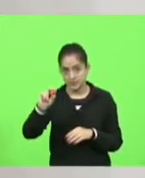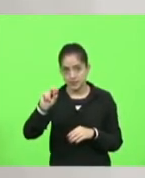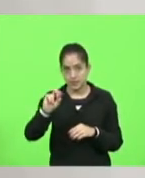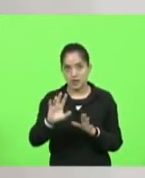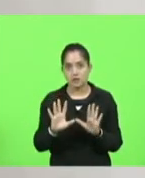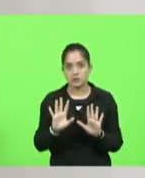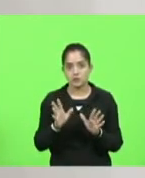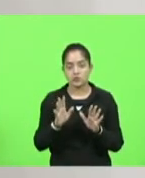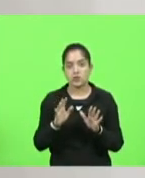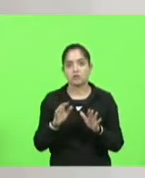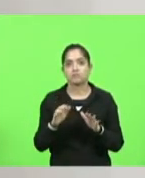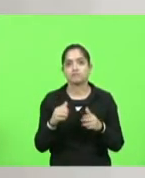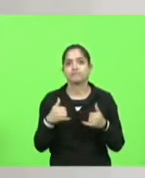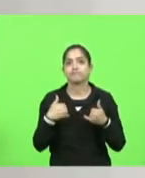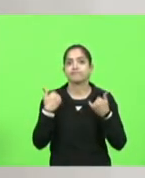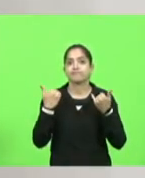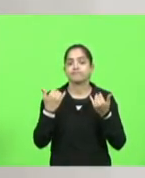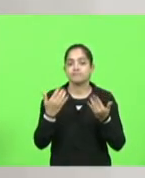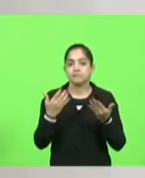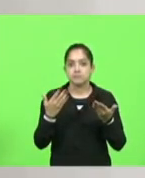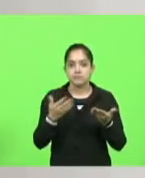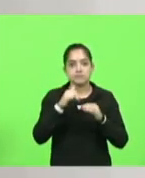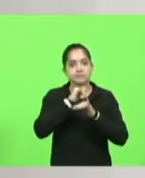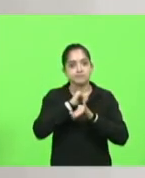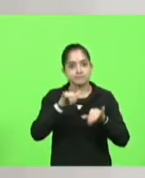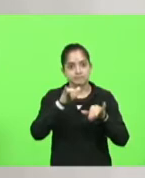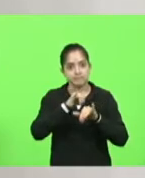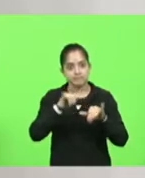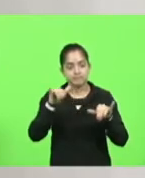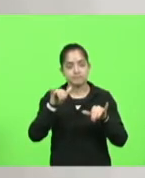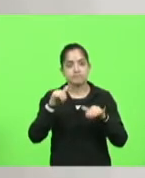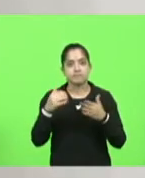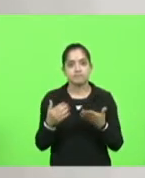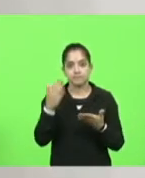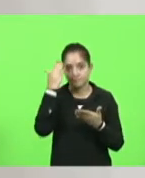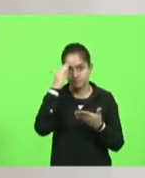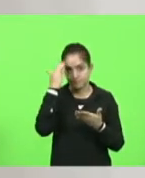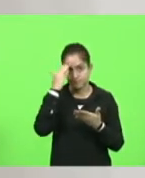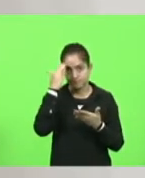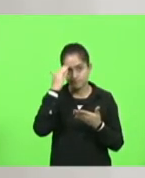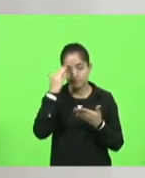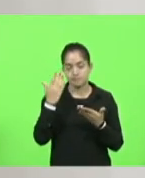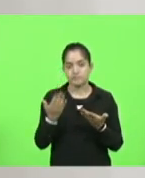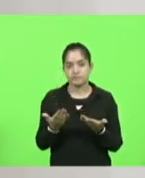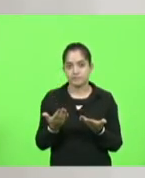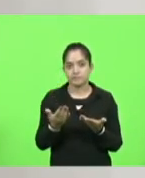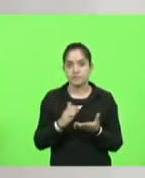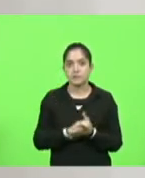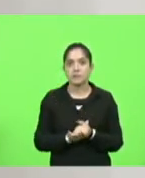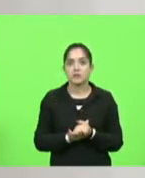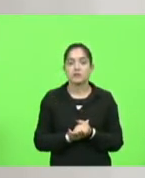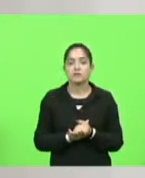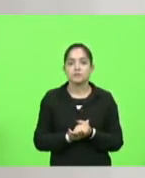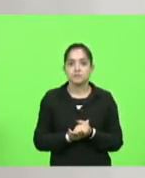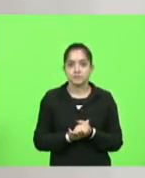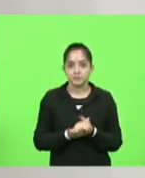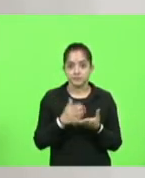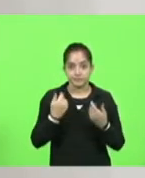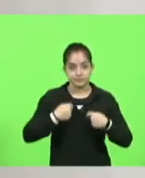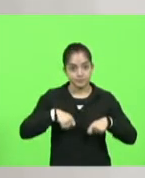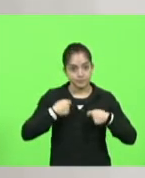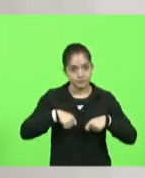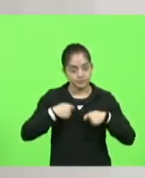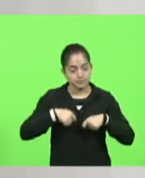eu continuo advogando aqui nessa causa pelo entendimento de que nós estamos mais do que nunca necessitando